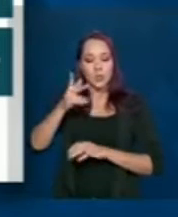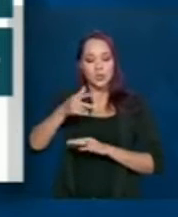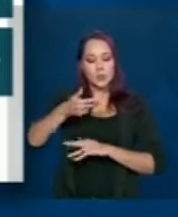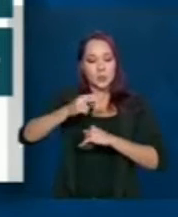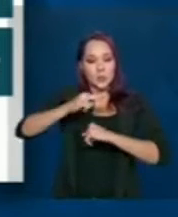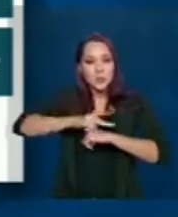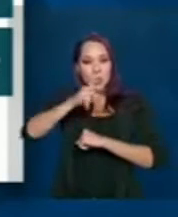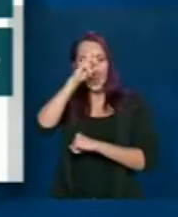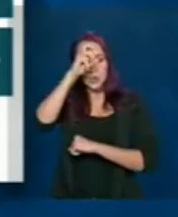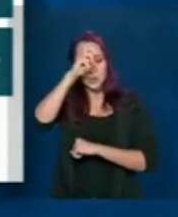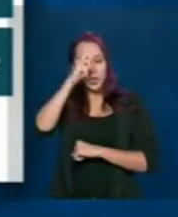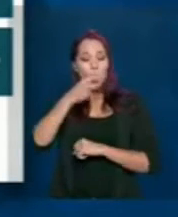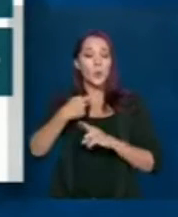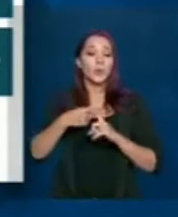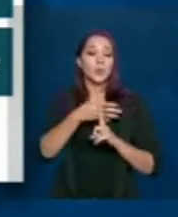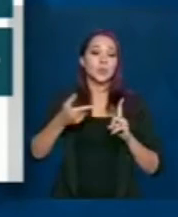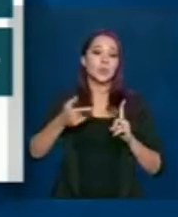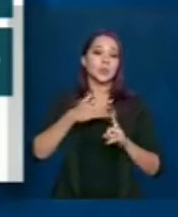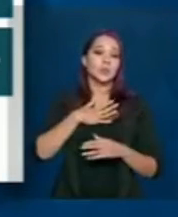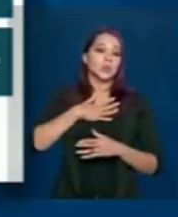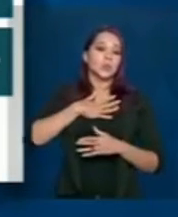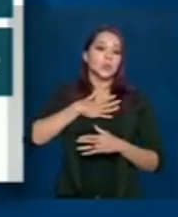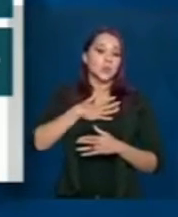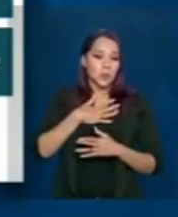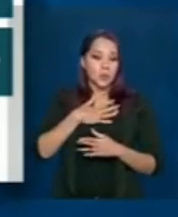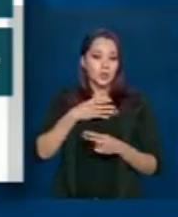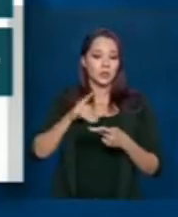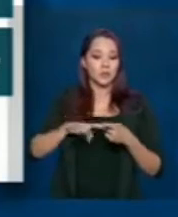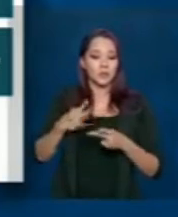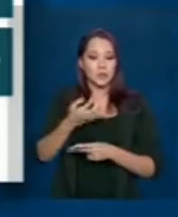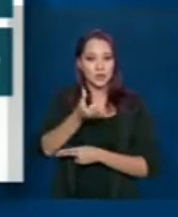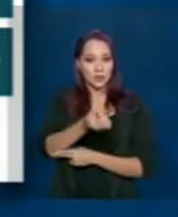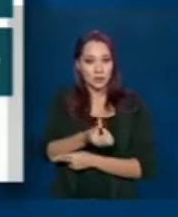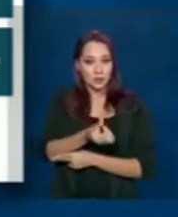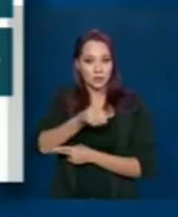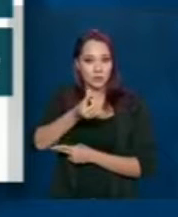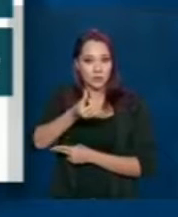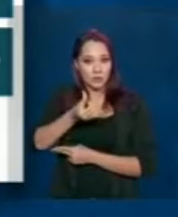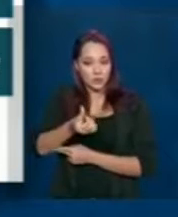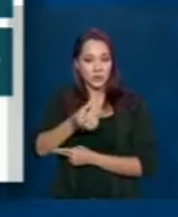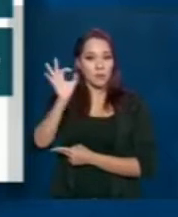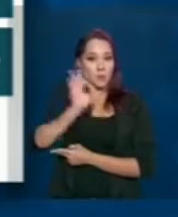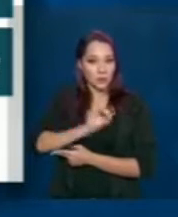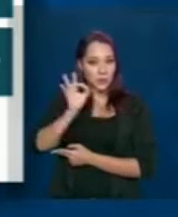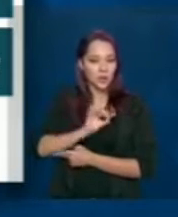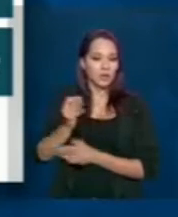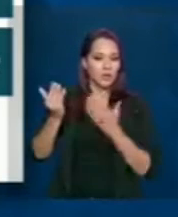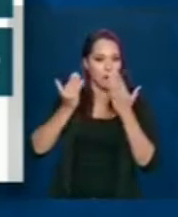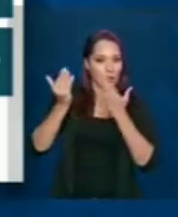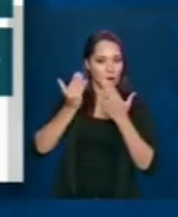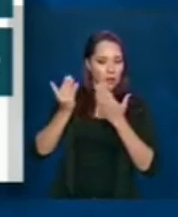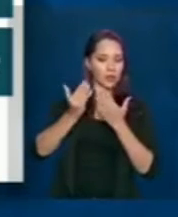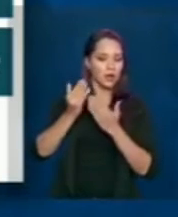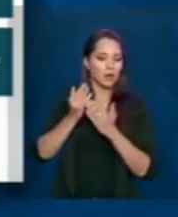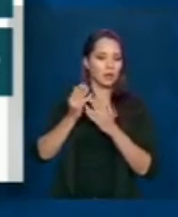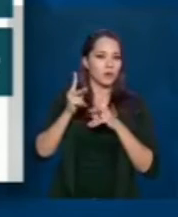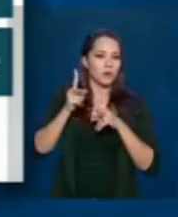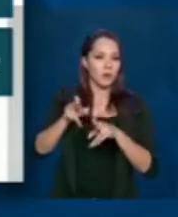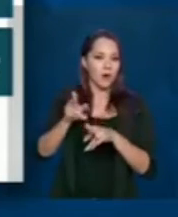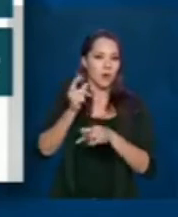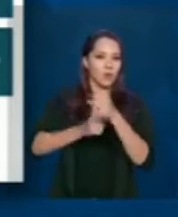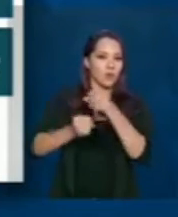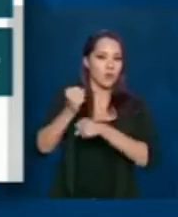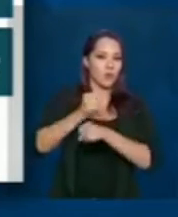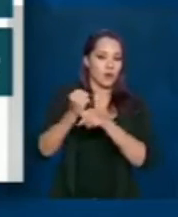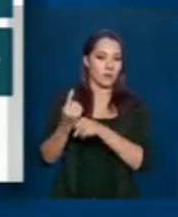por todas as causas, um número bastante considerável, cerca de 606% em relação ao mesmo registrado no mesmo período